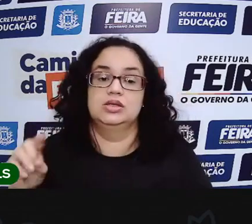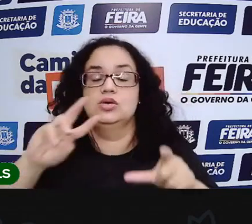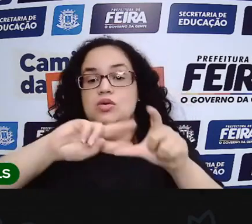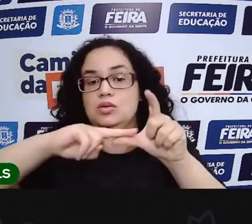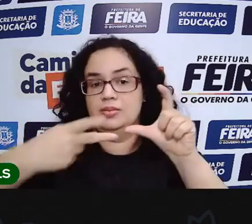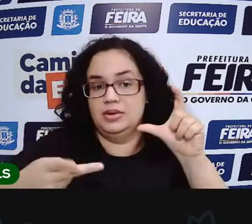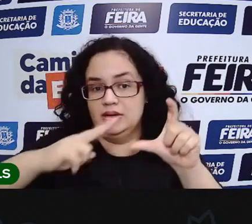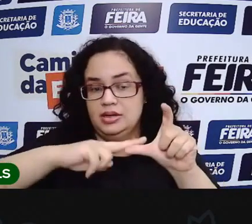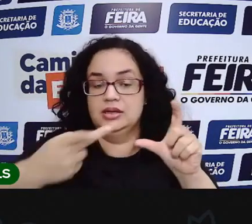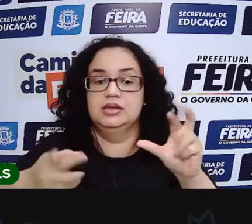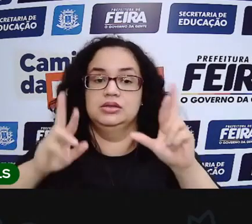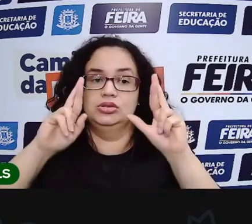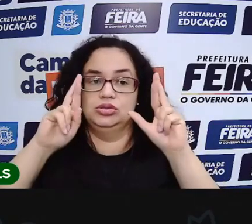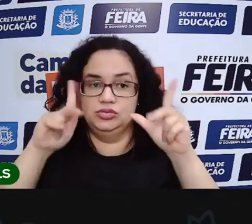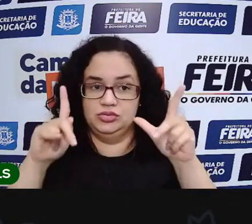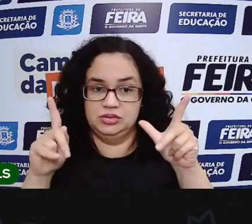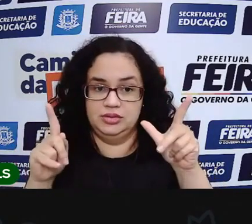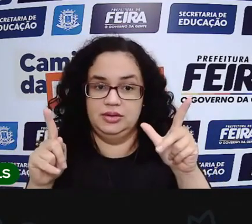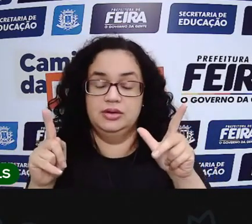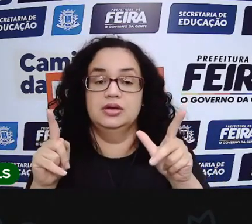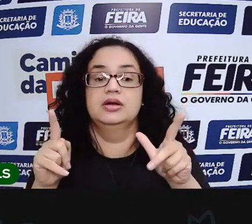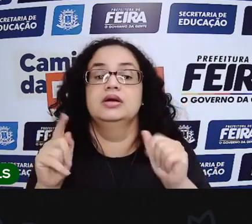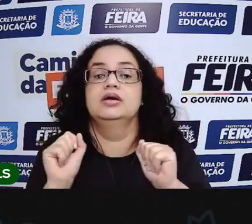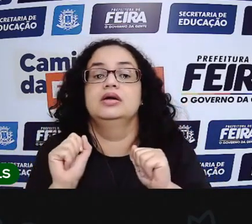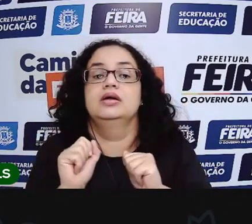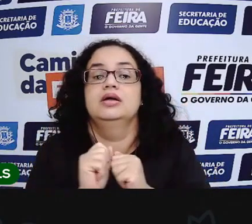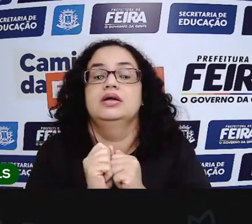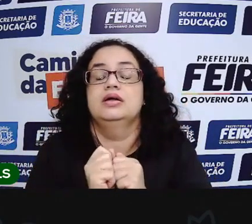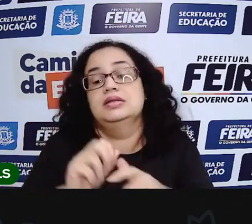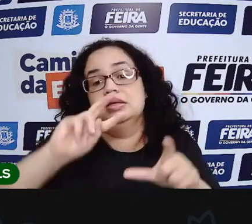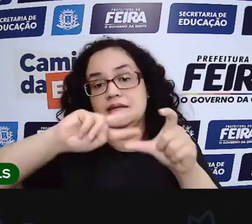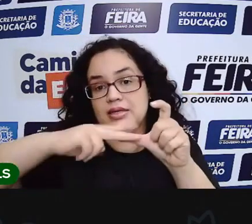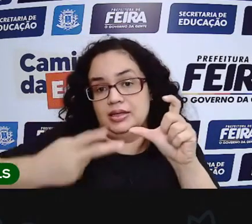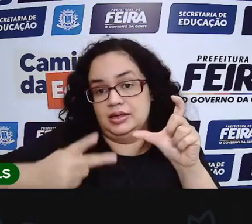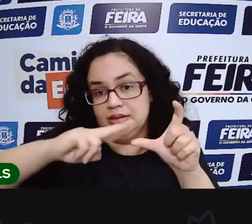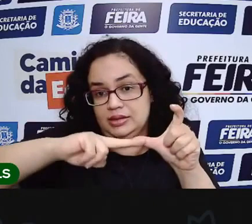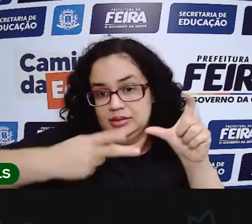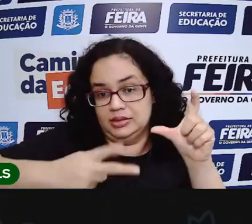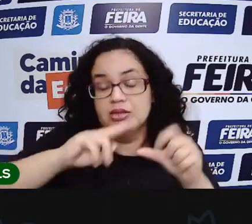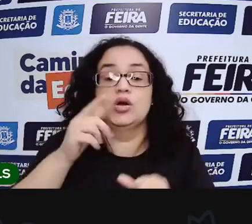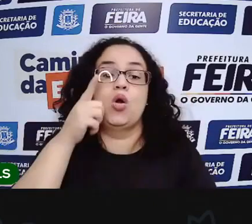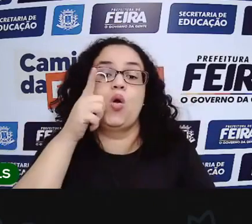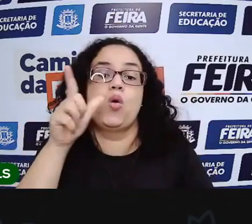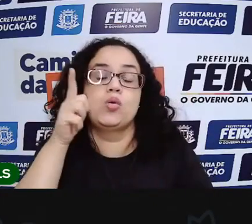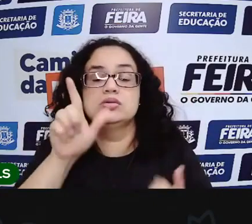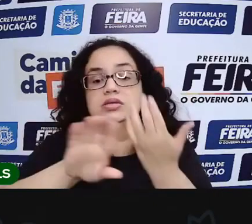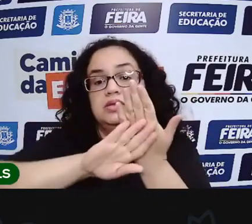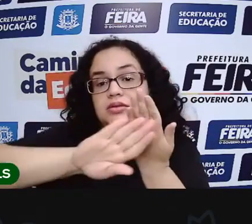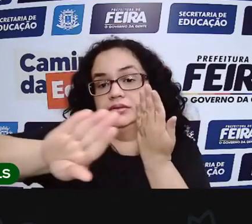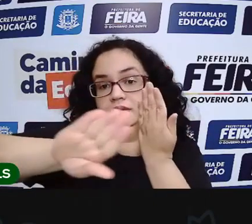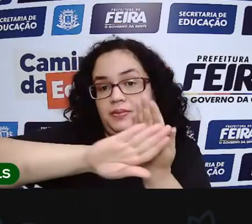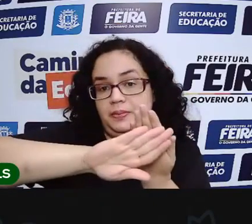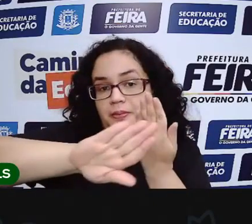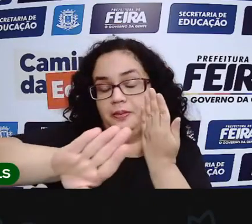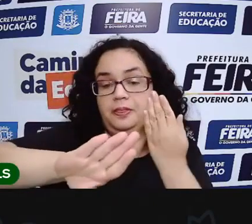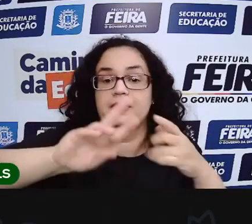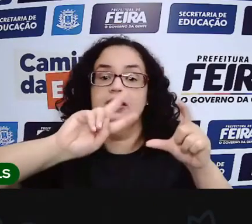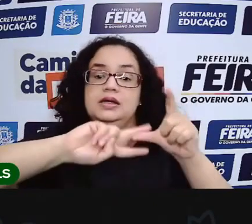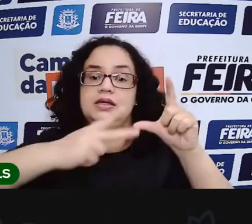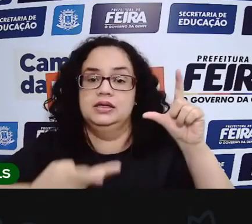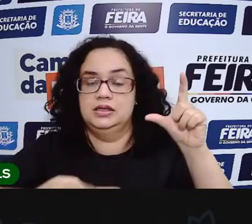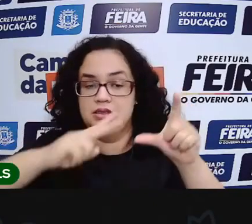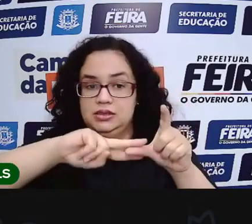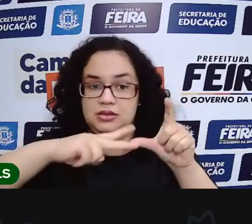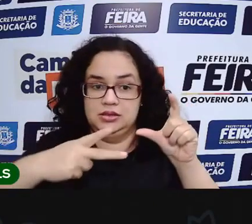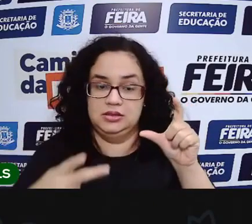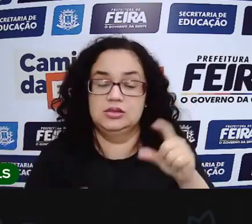diferente, uma função. E é justamente por meio dessa característica que a gente consegue separar, classificar